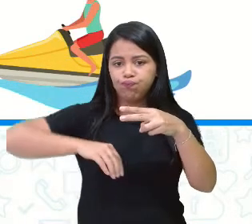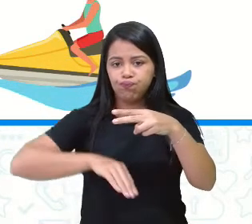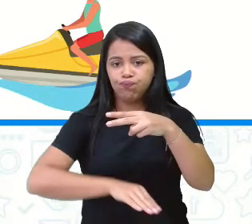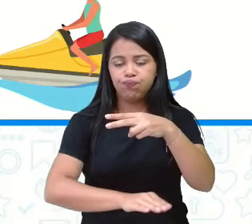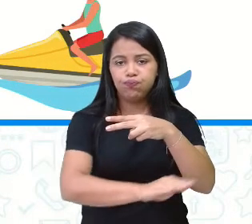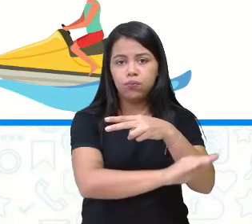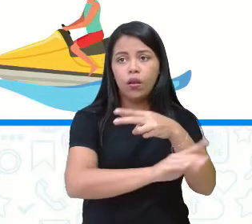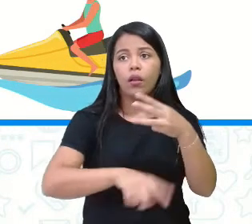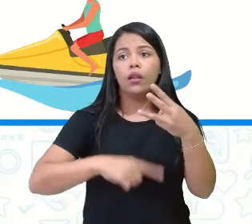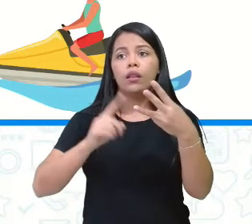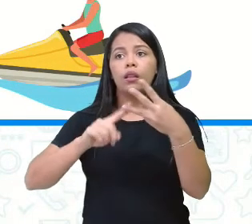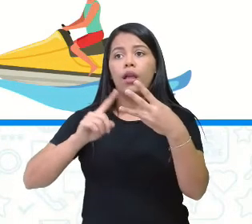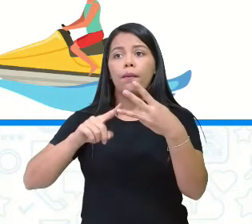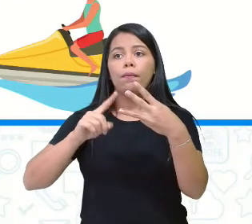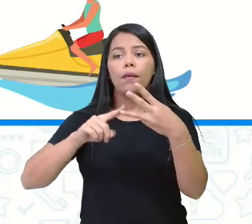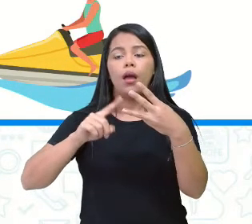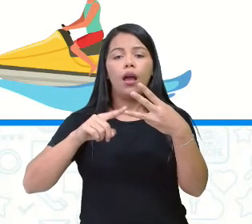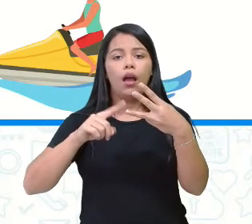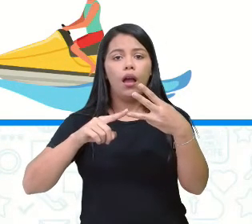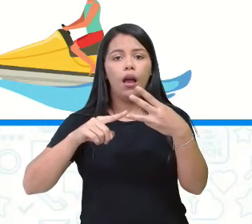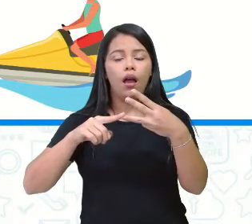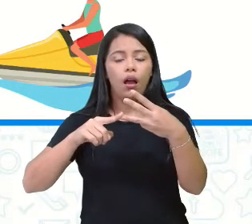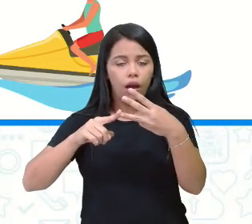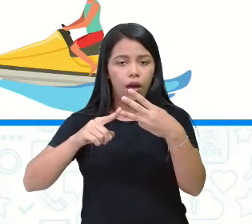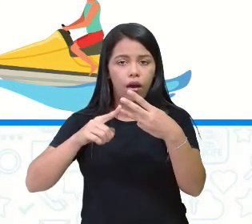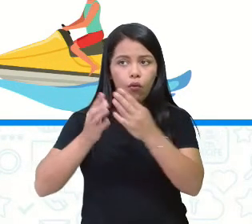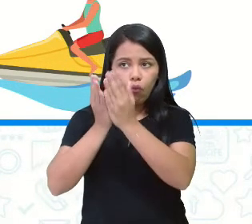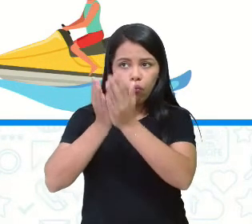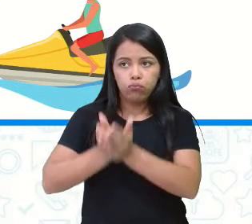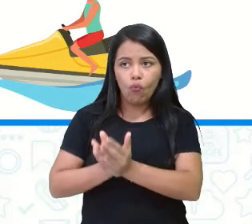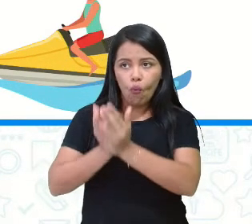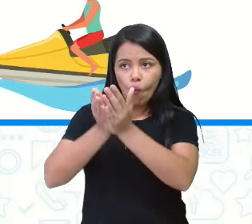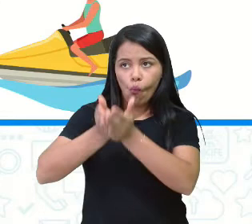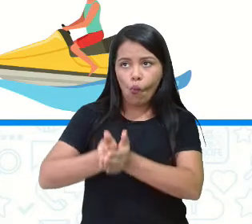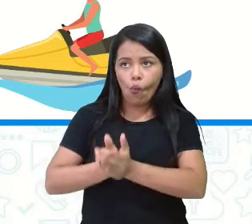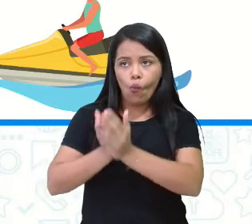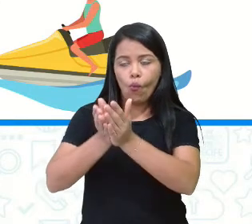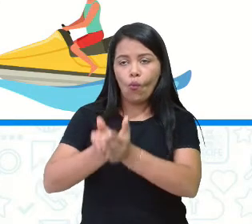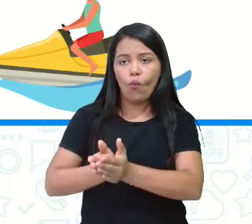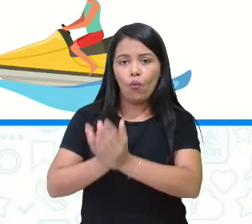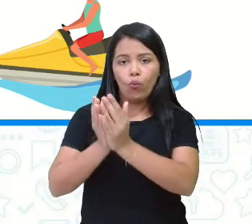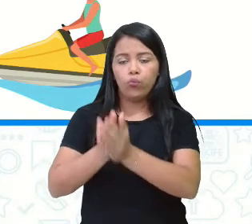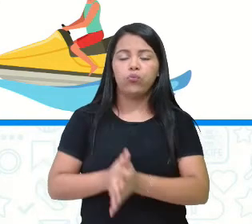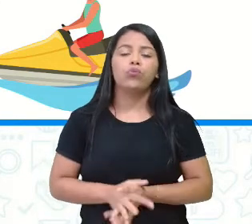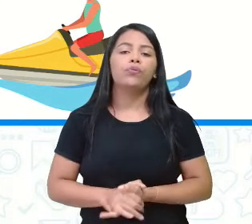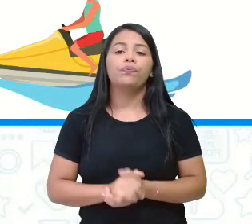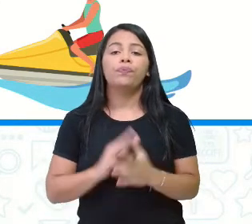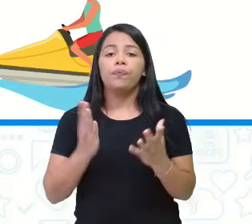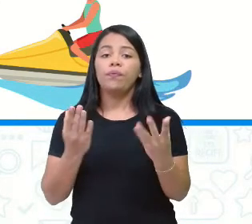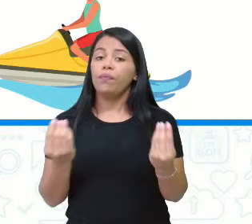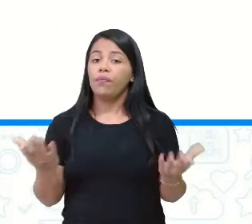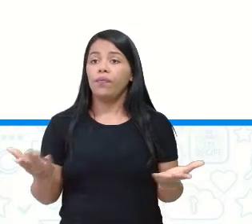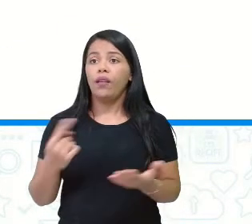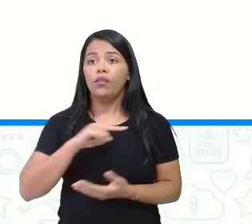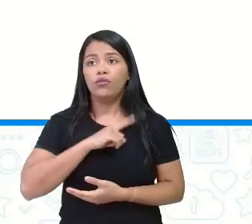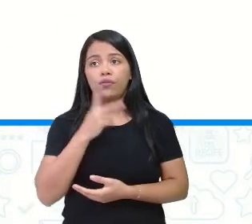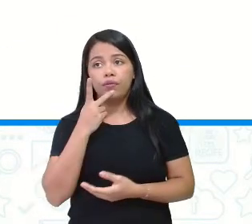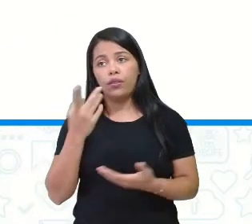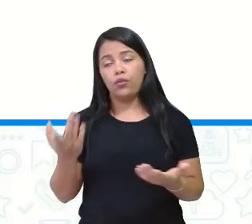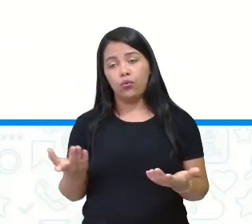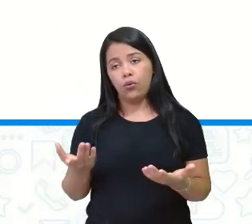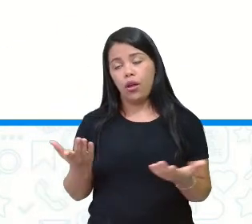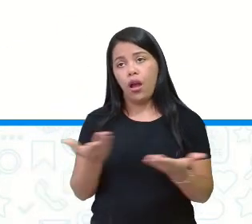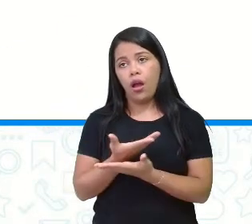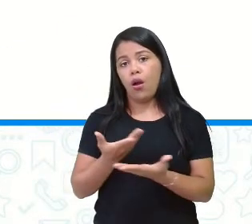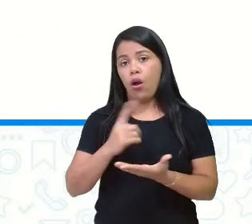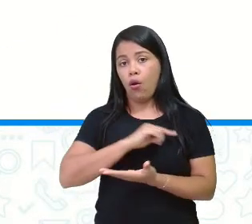e um jet ski. Meios de transportes aquáticos. Muito bem! Falamos de meios de transporte. E